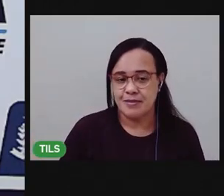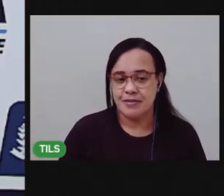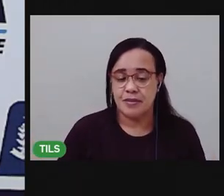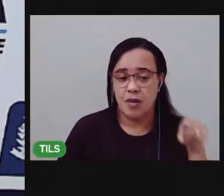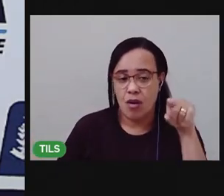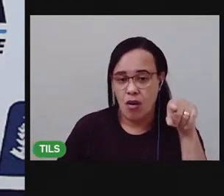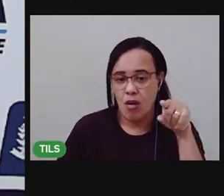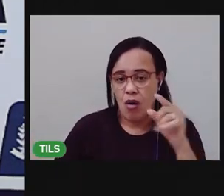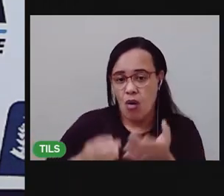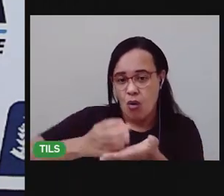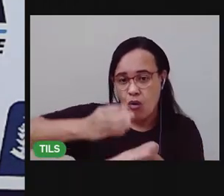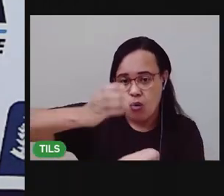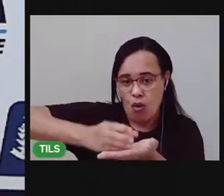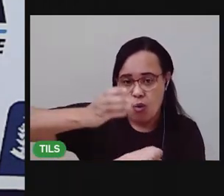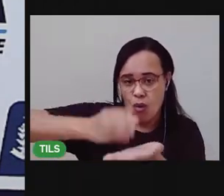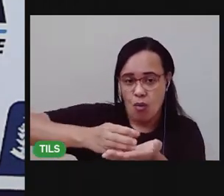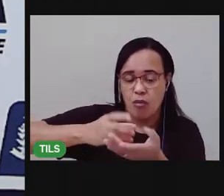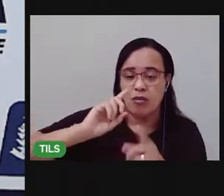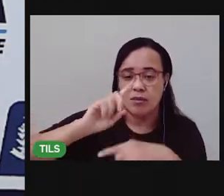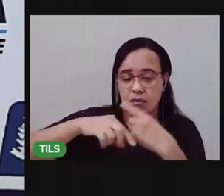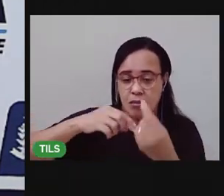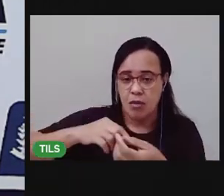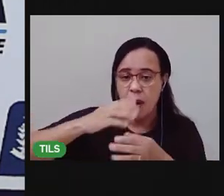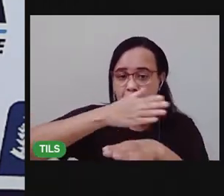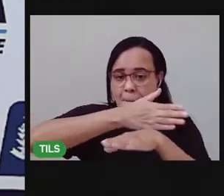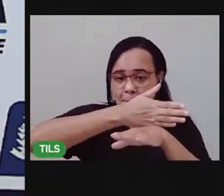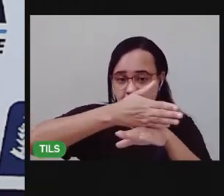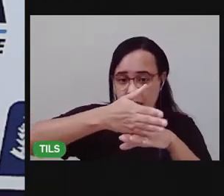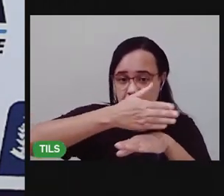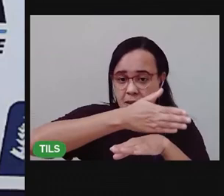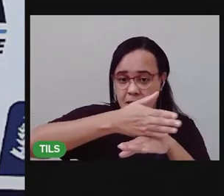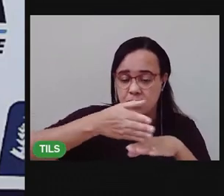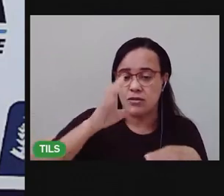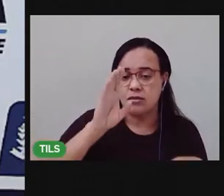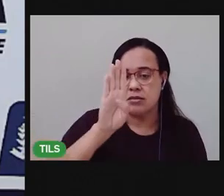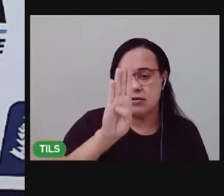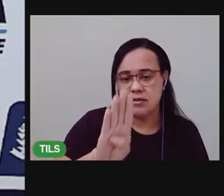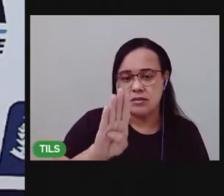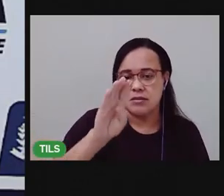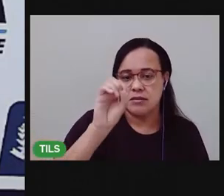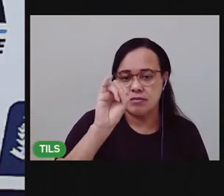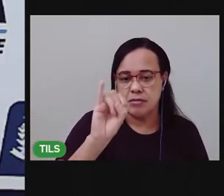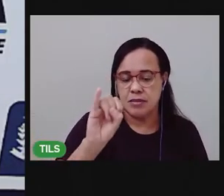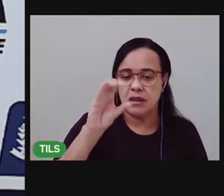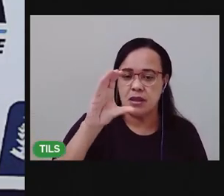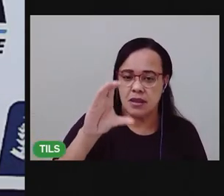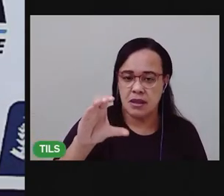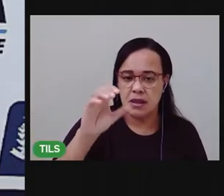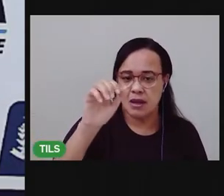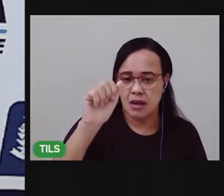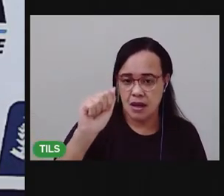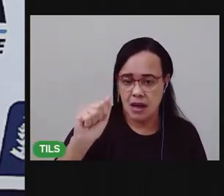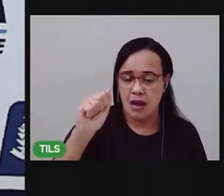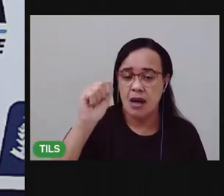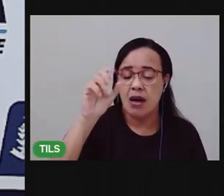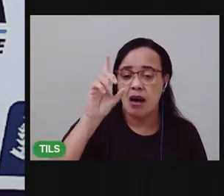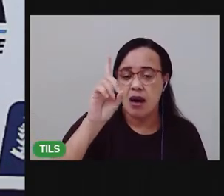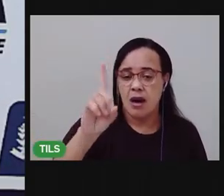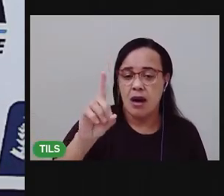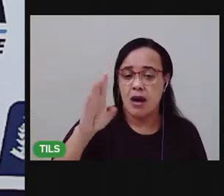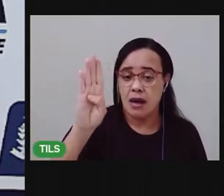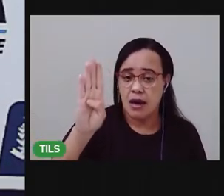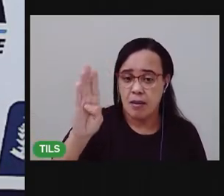ó eu tô utilizando esse aqui que é o bicarbonato de sódio você encontra em farmácia supermercado